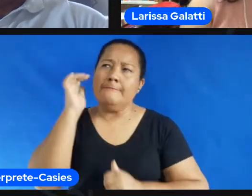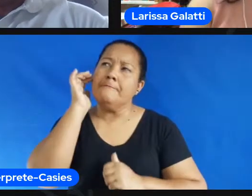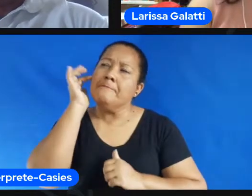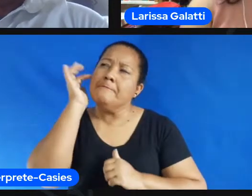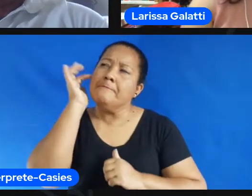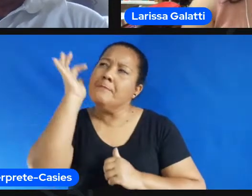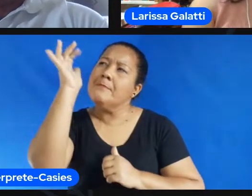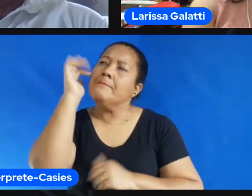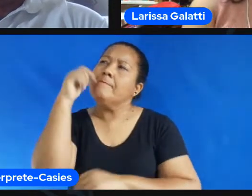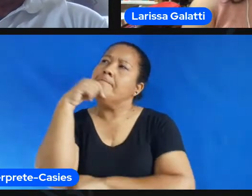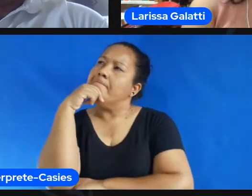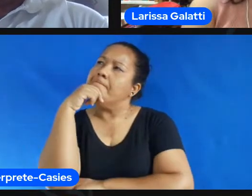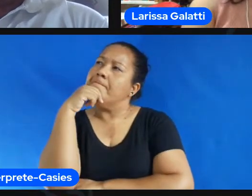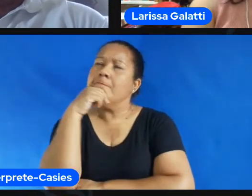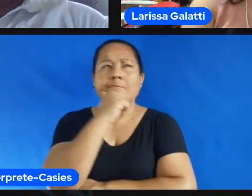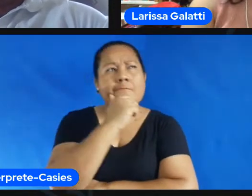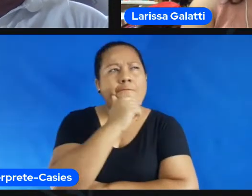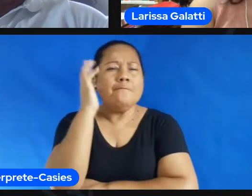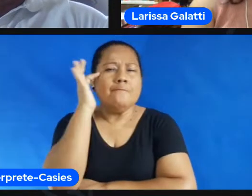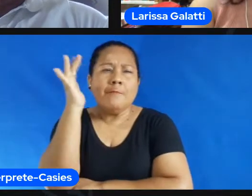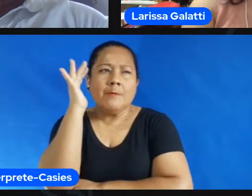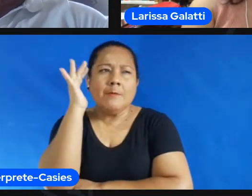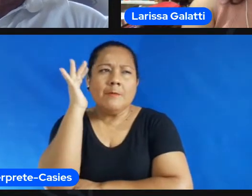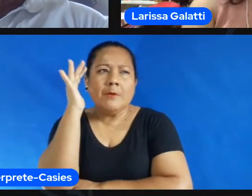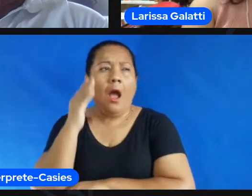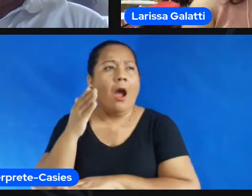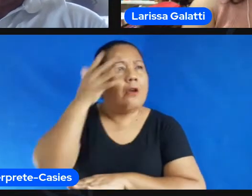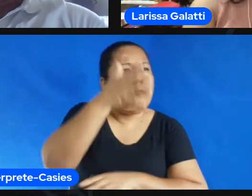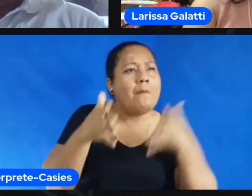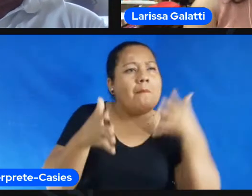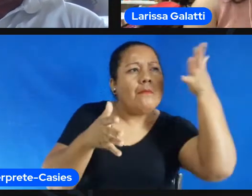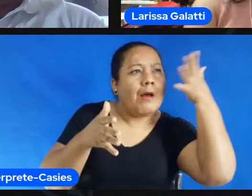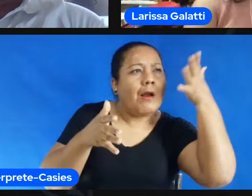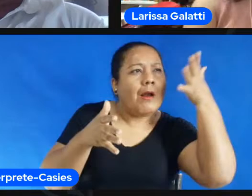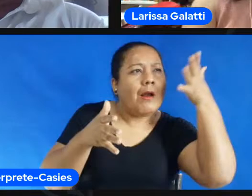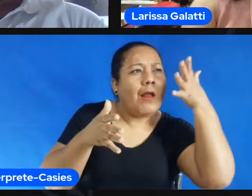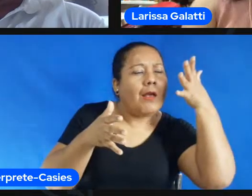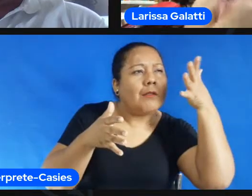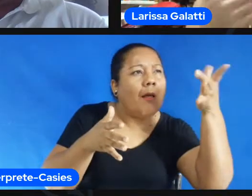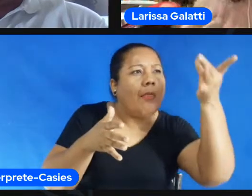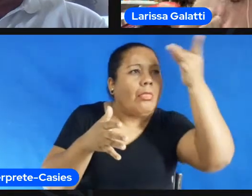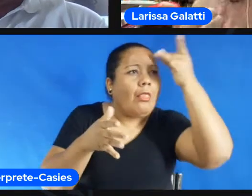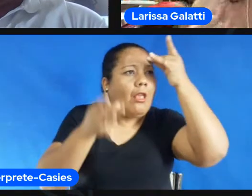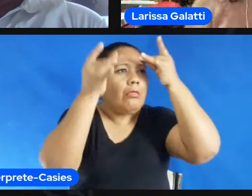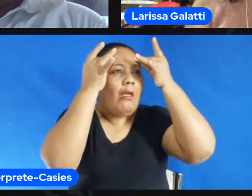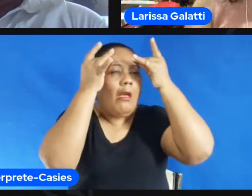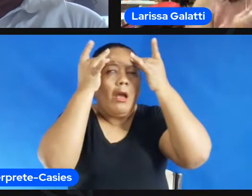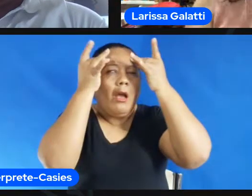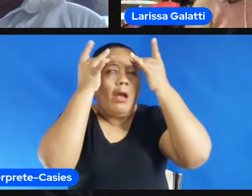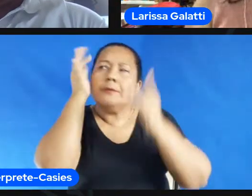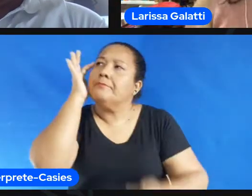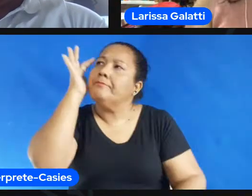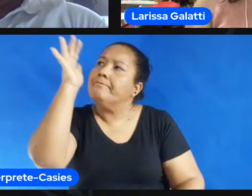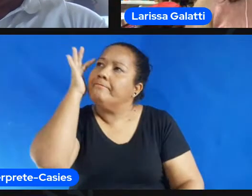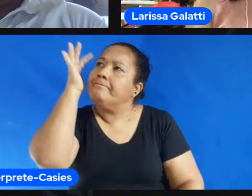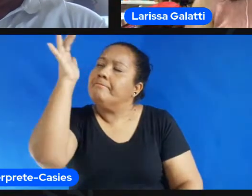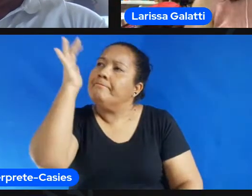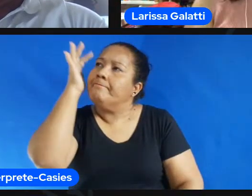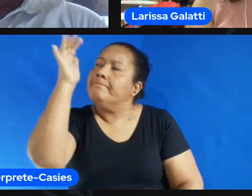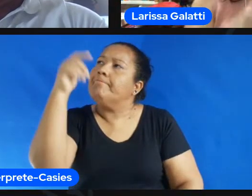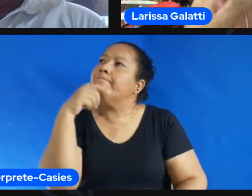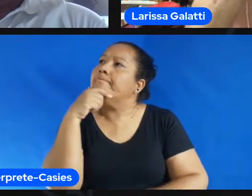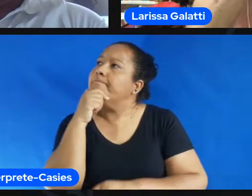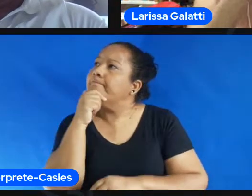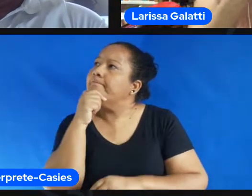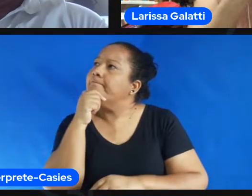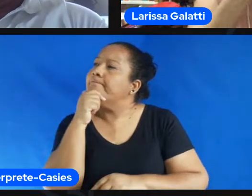vem pra uma palestra e pensa de novo separando né de eu lembrar e de eu refletir a reflexão tá é um